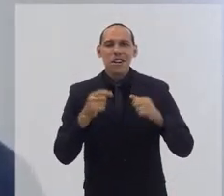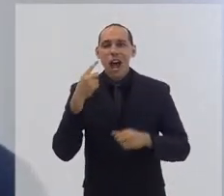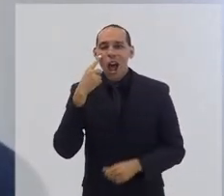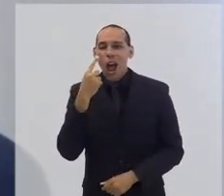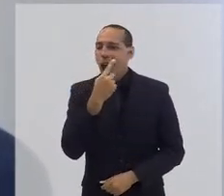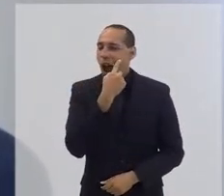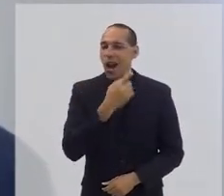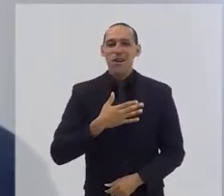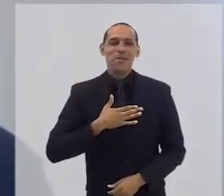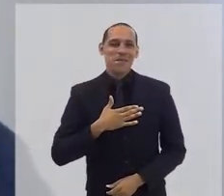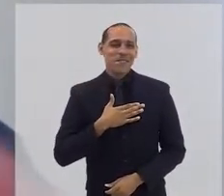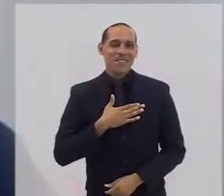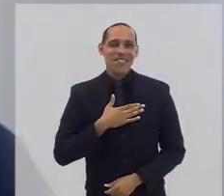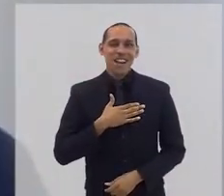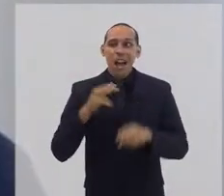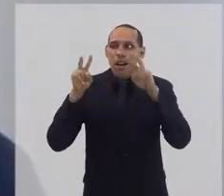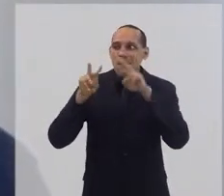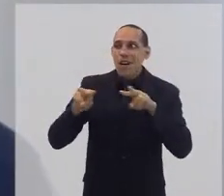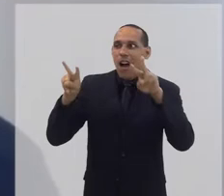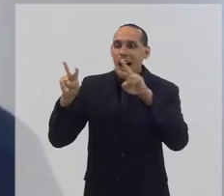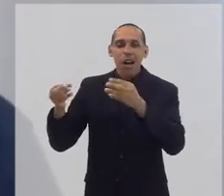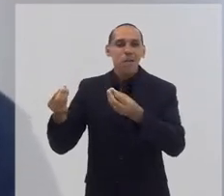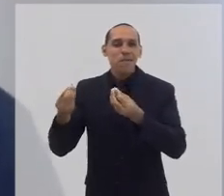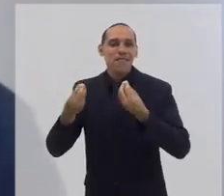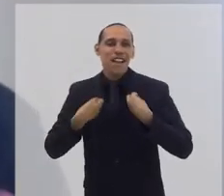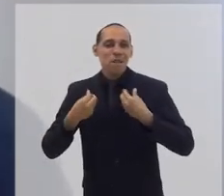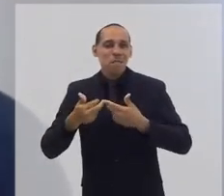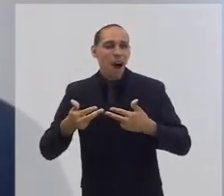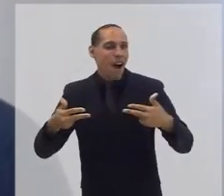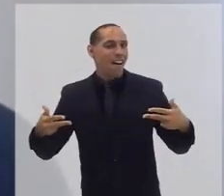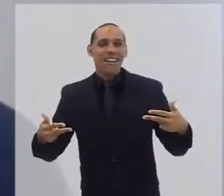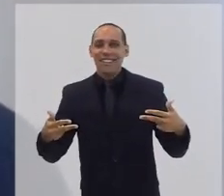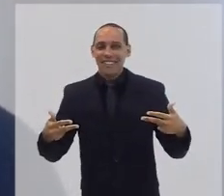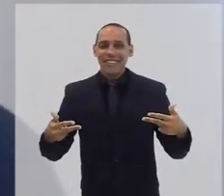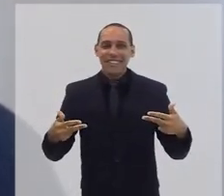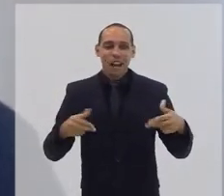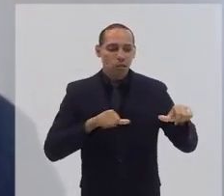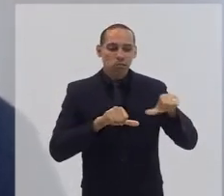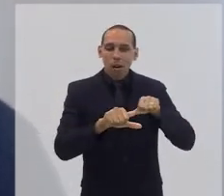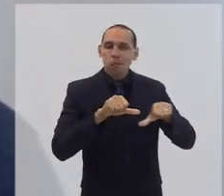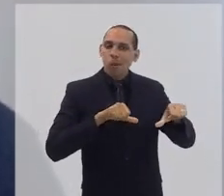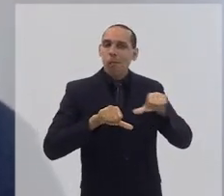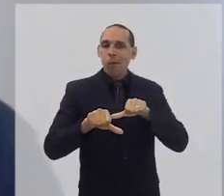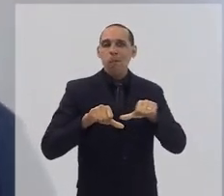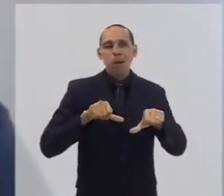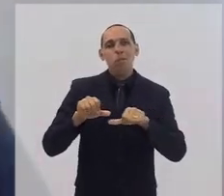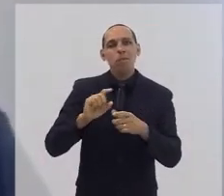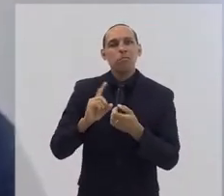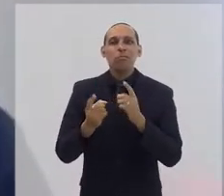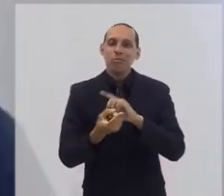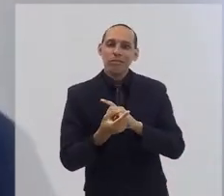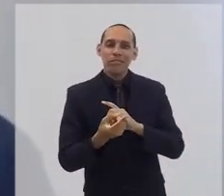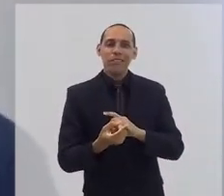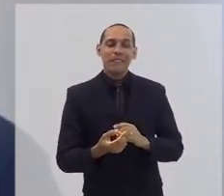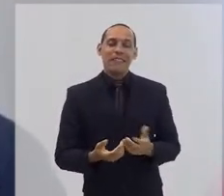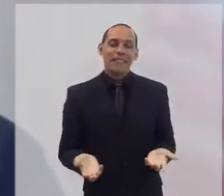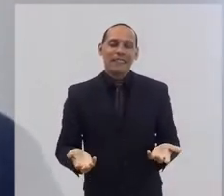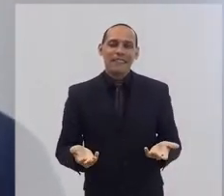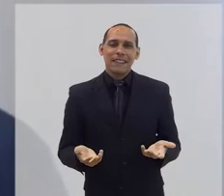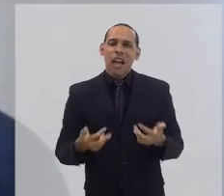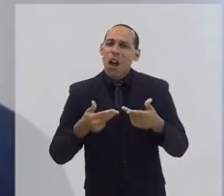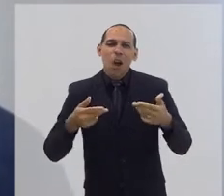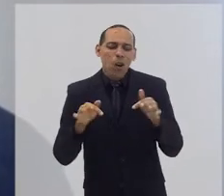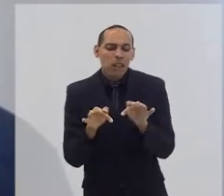e se revezavam, copiando a matéria. São simples atitudes, mas são atitudes como